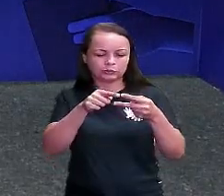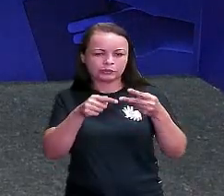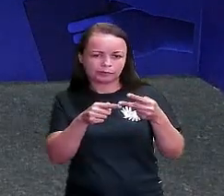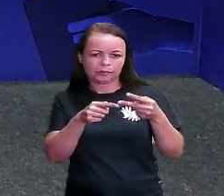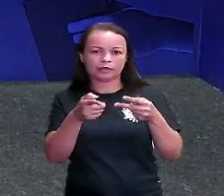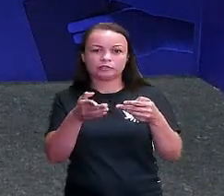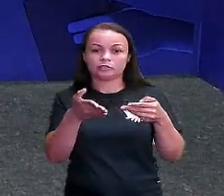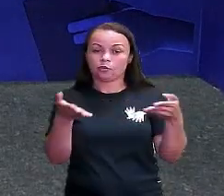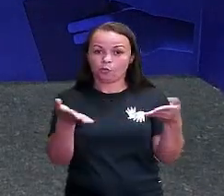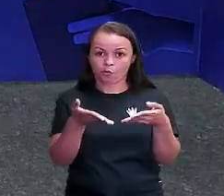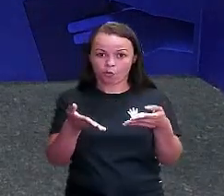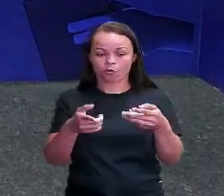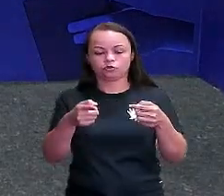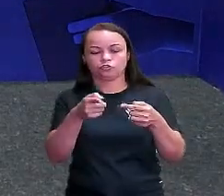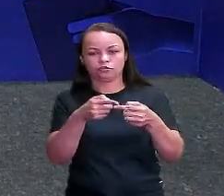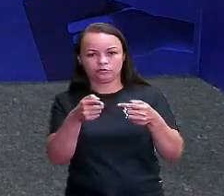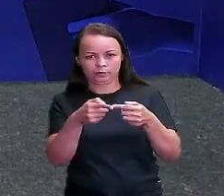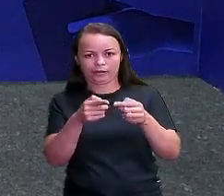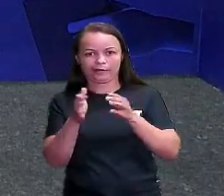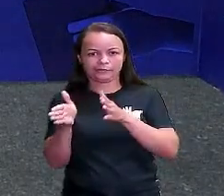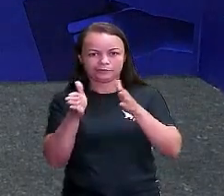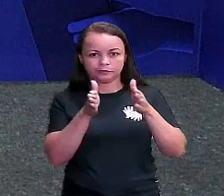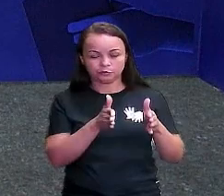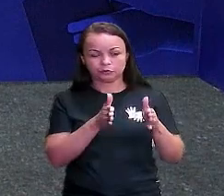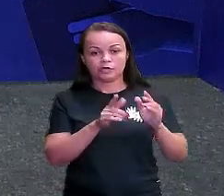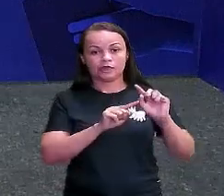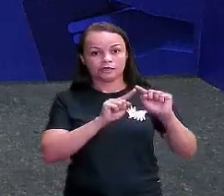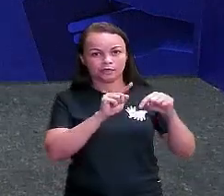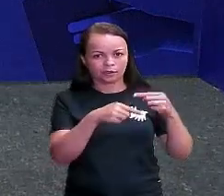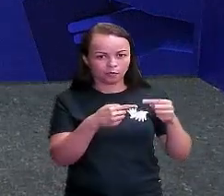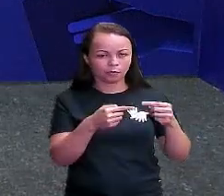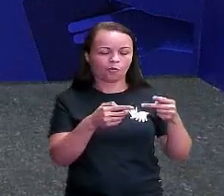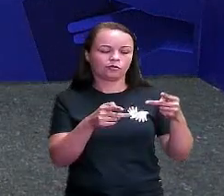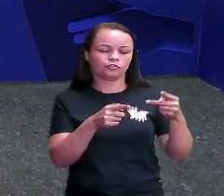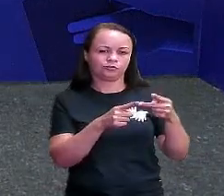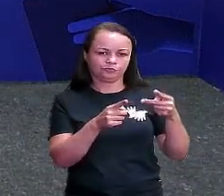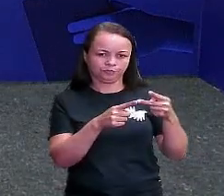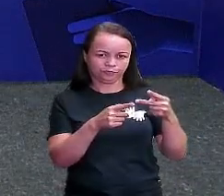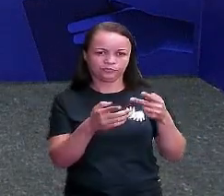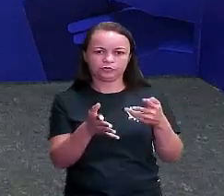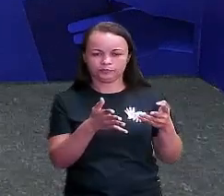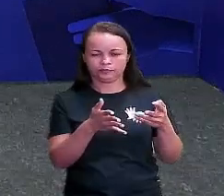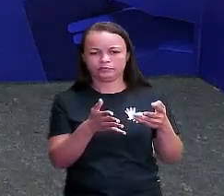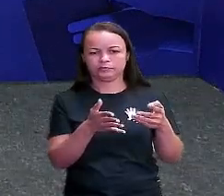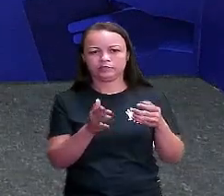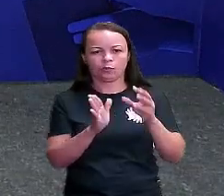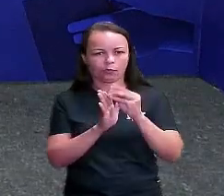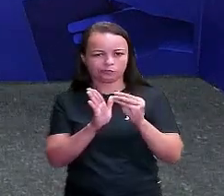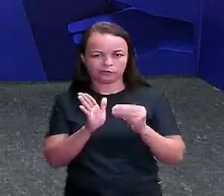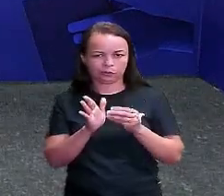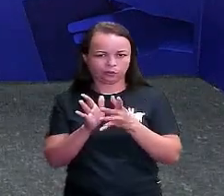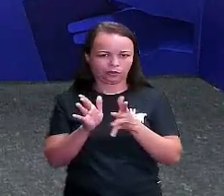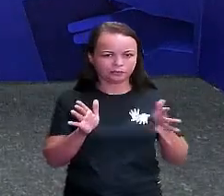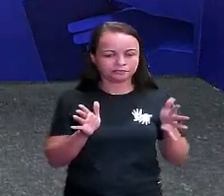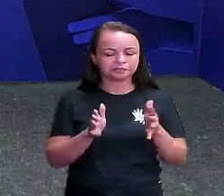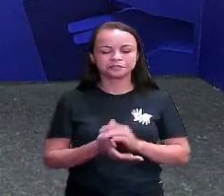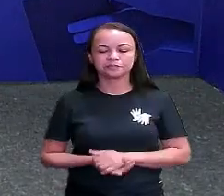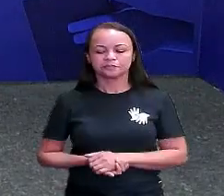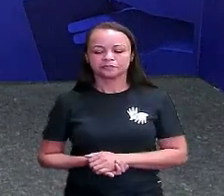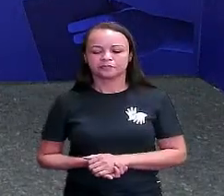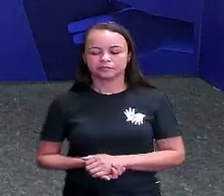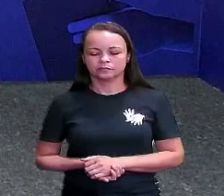conhecer um pouco, vai ser a parte 1 e depois conheceremos o restante do conteúdo, tá bom? Então,